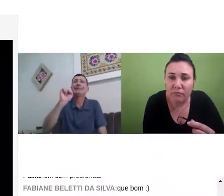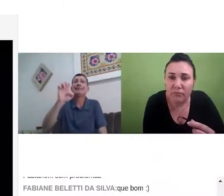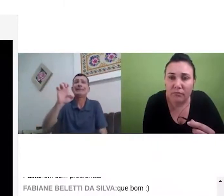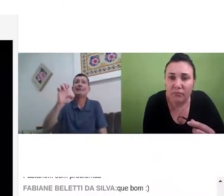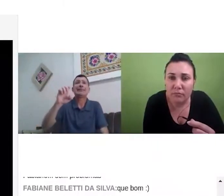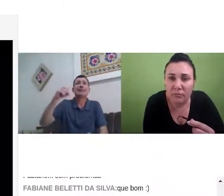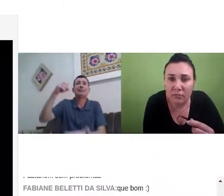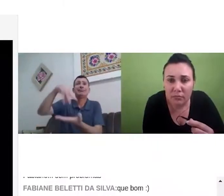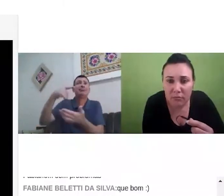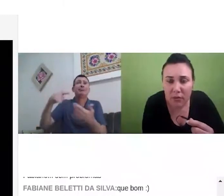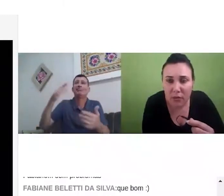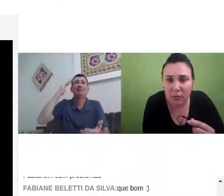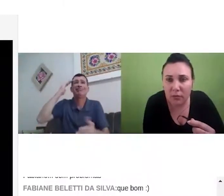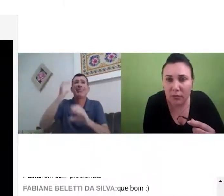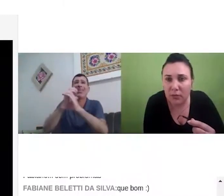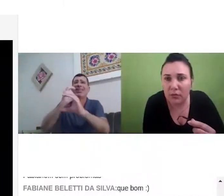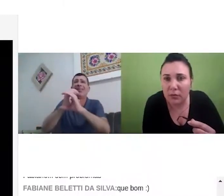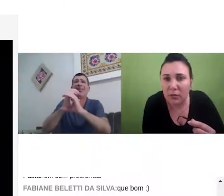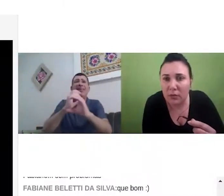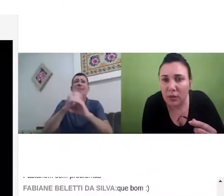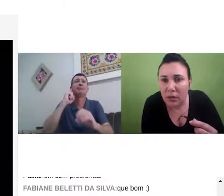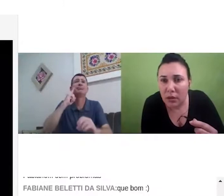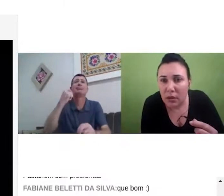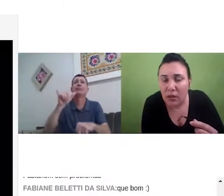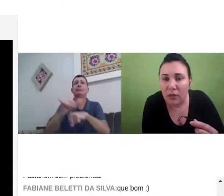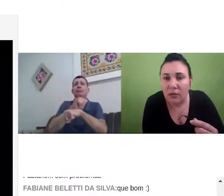ou... Como? Como? Como?